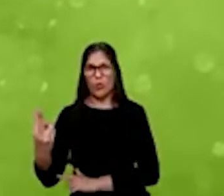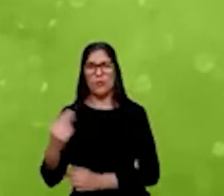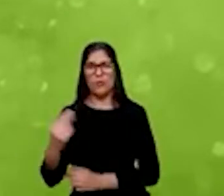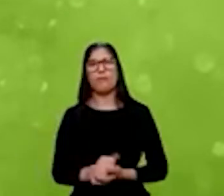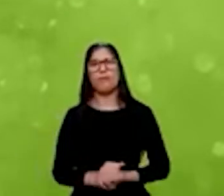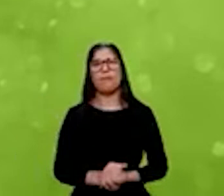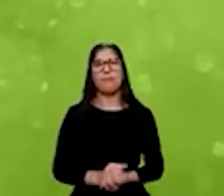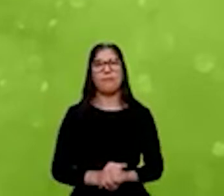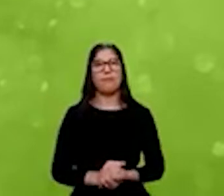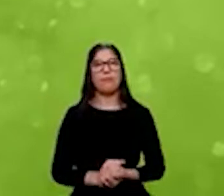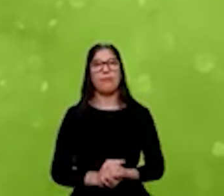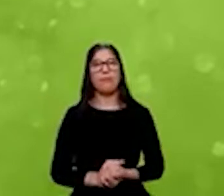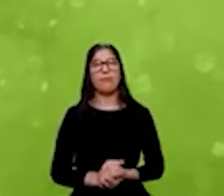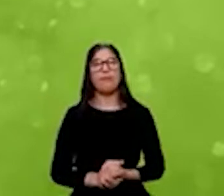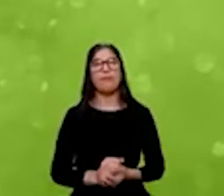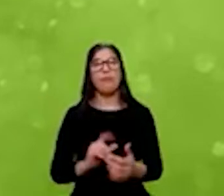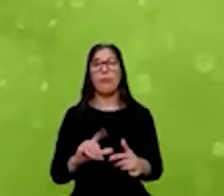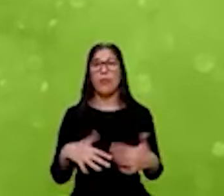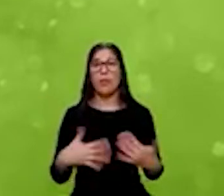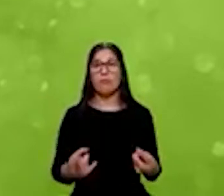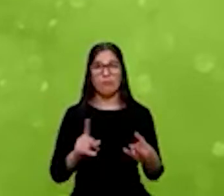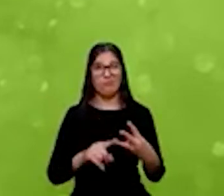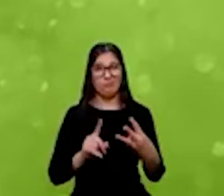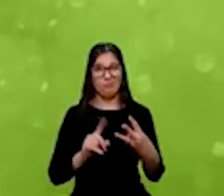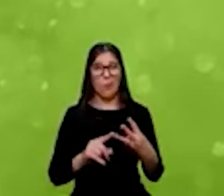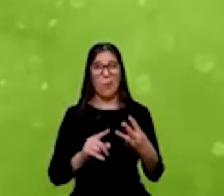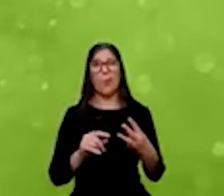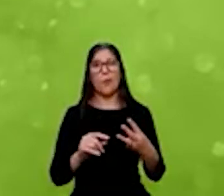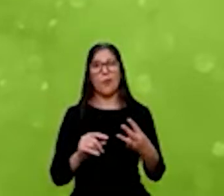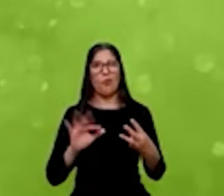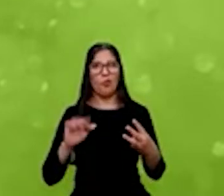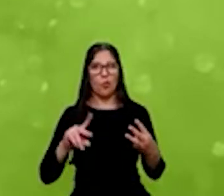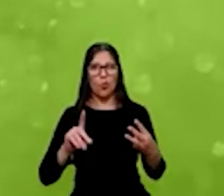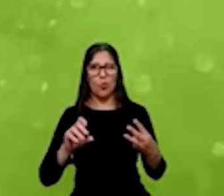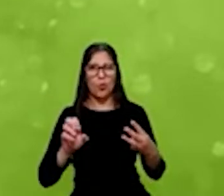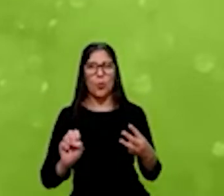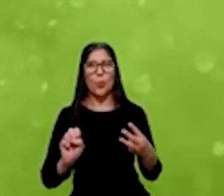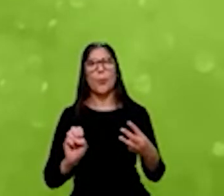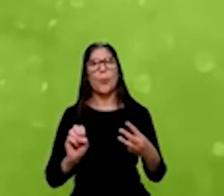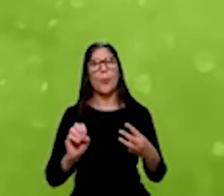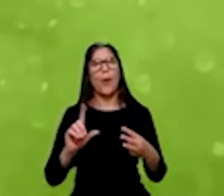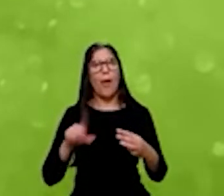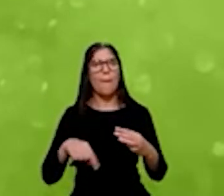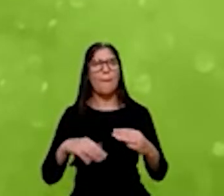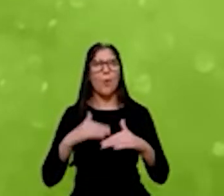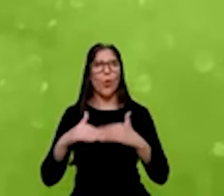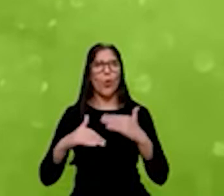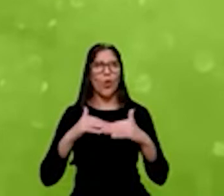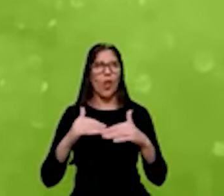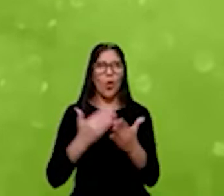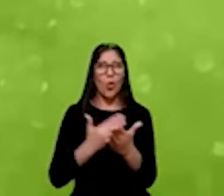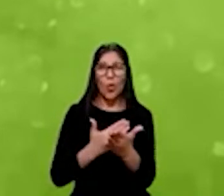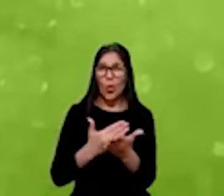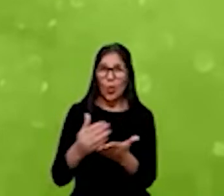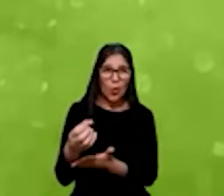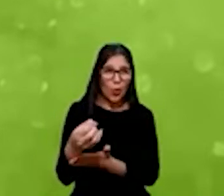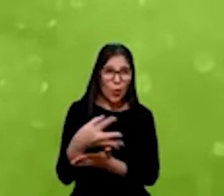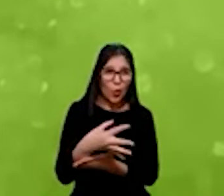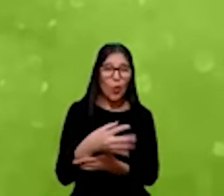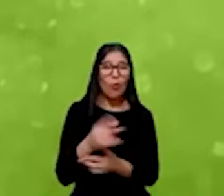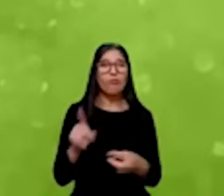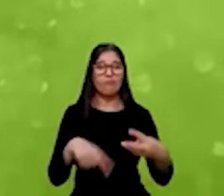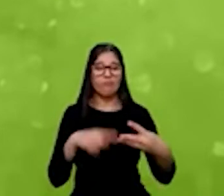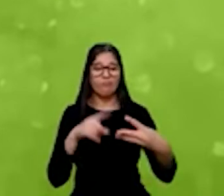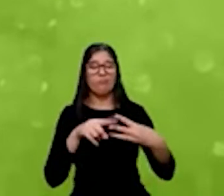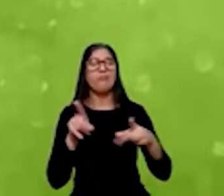contratação desse fundo, onde gente acabou de ser selecionado. E também tem outro fundo recém-selecionado que também está